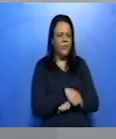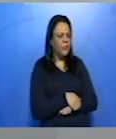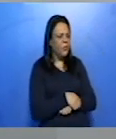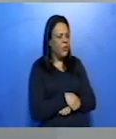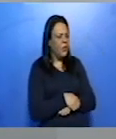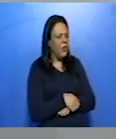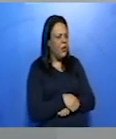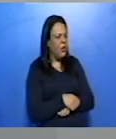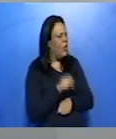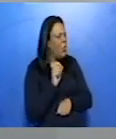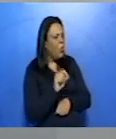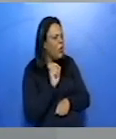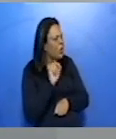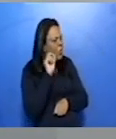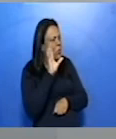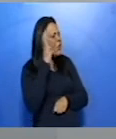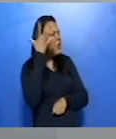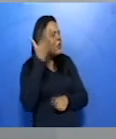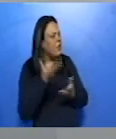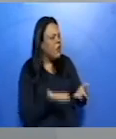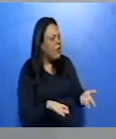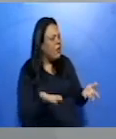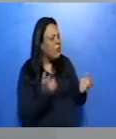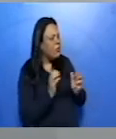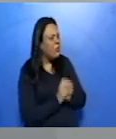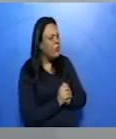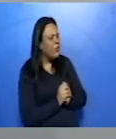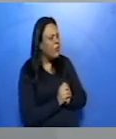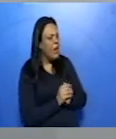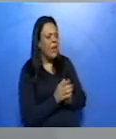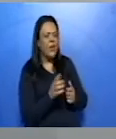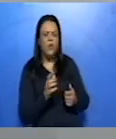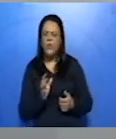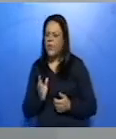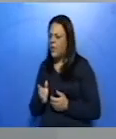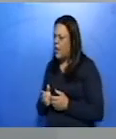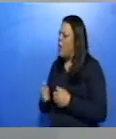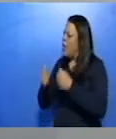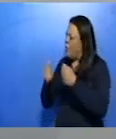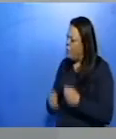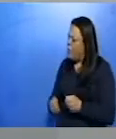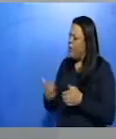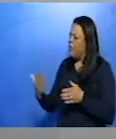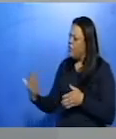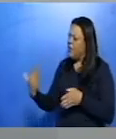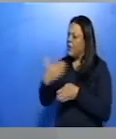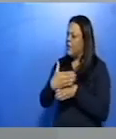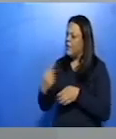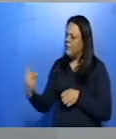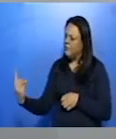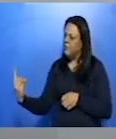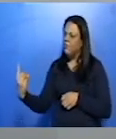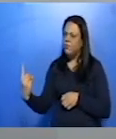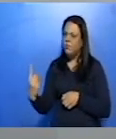nossa, o que aconteceu? Vilela pede para que ele entre e siga por uma sala.